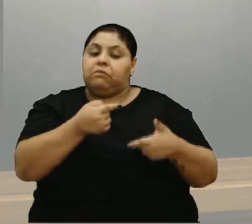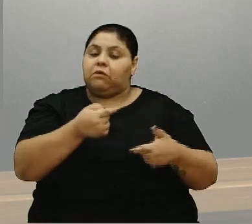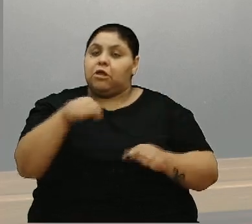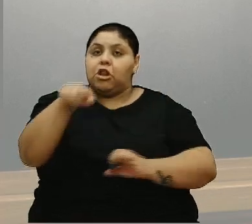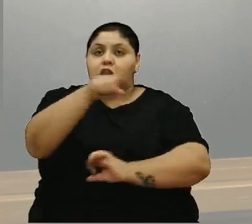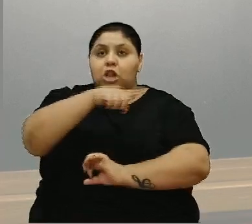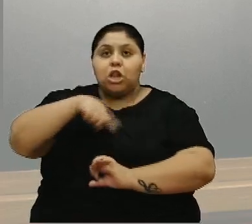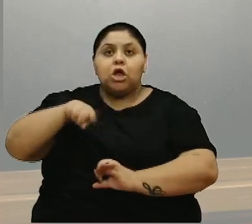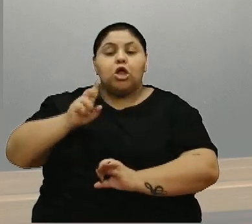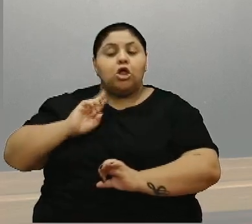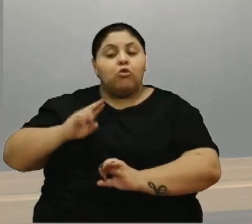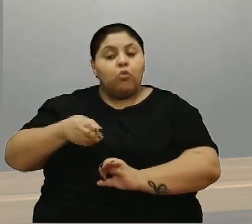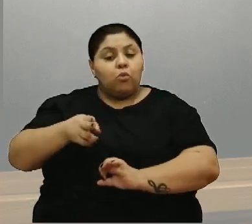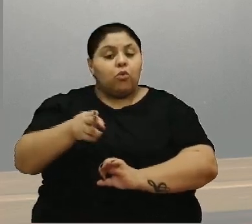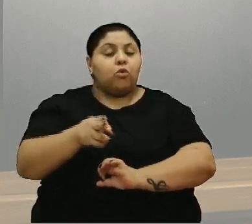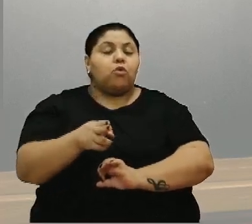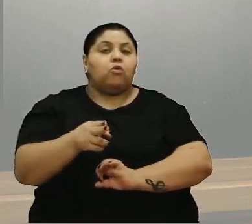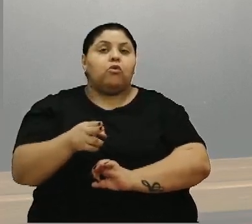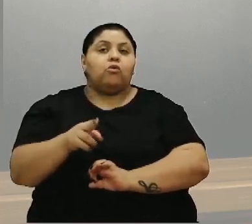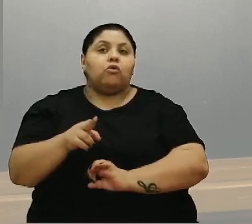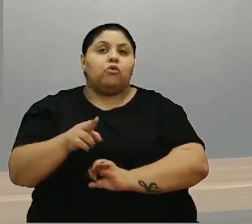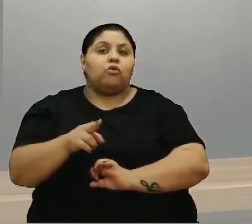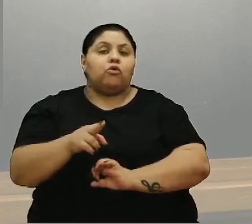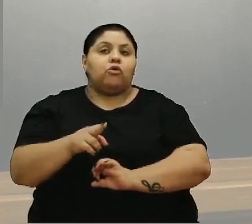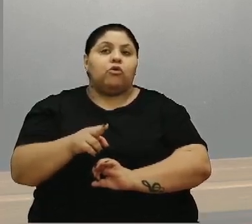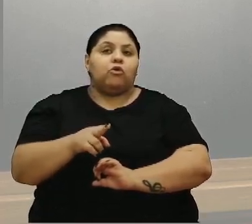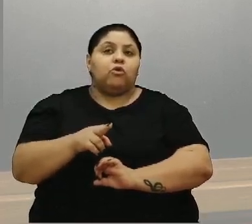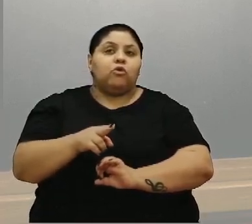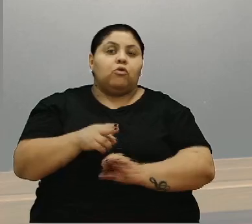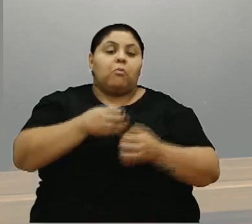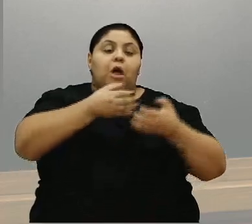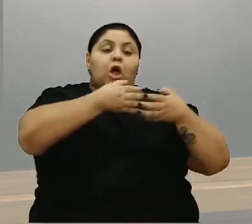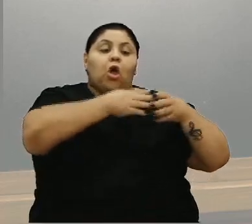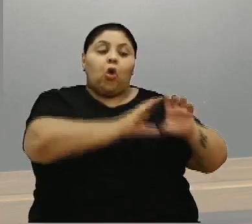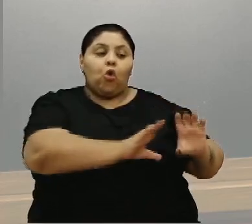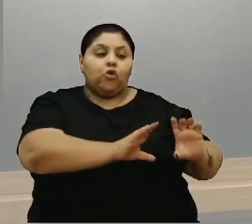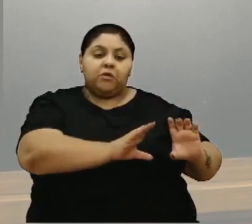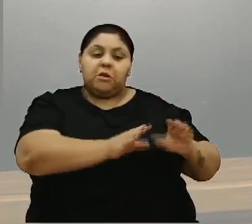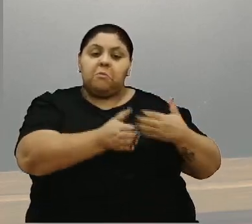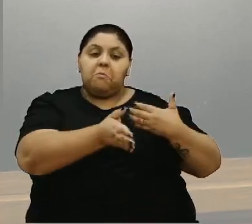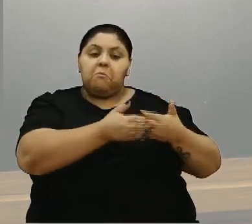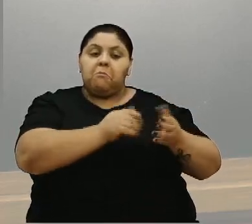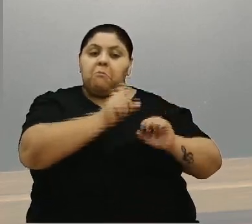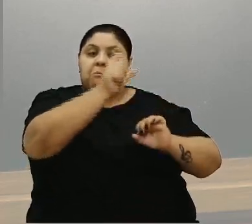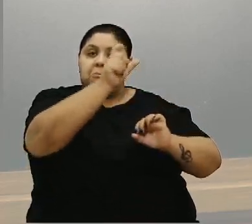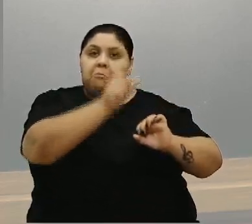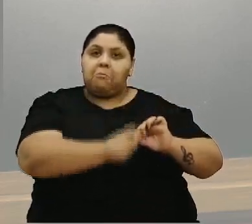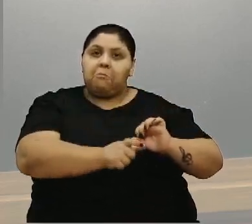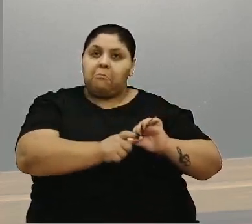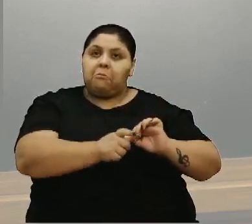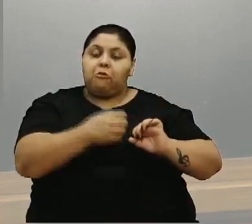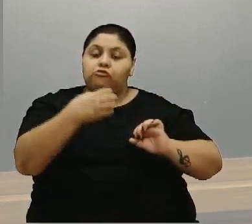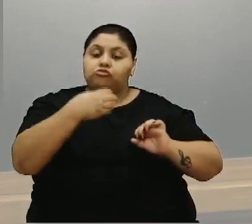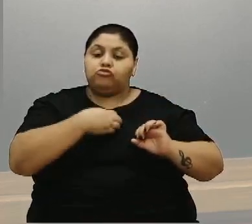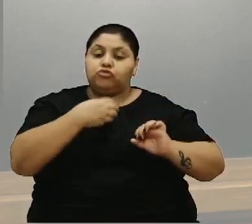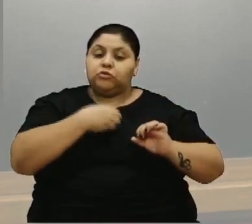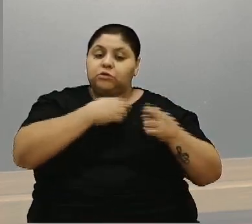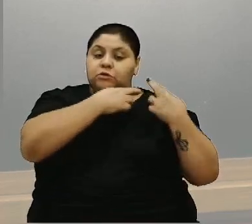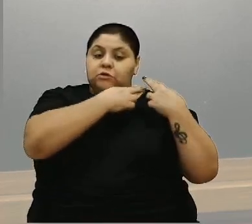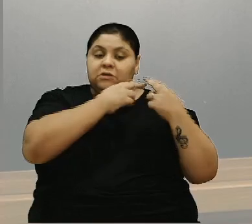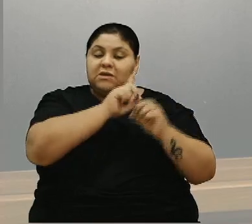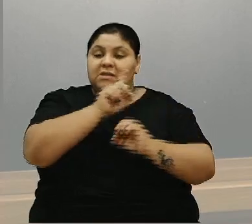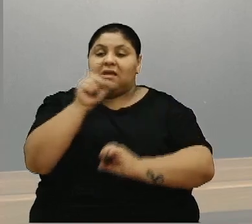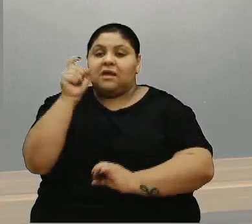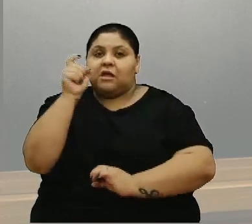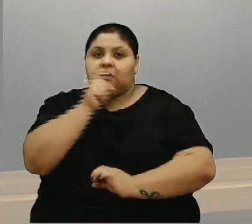nós sempre fizemos uma oposição, seja quem for, de forma responsável, sem mentir,